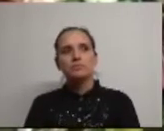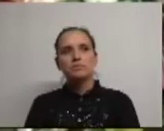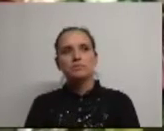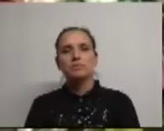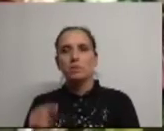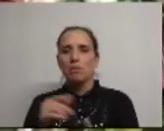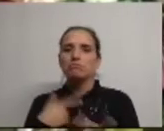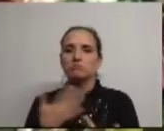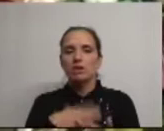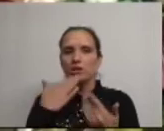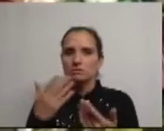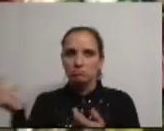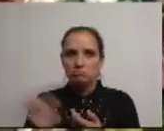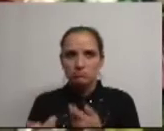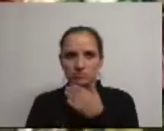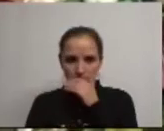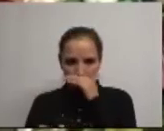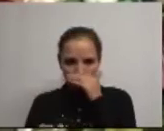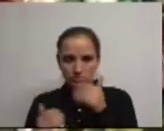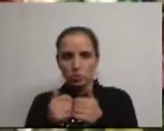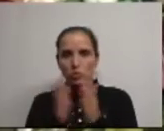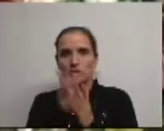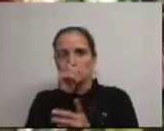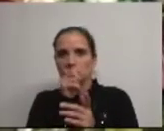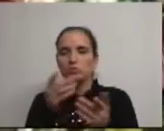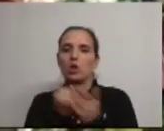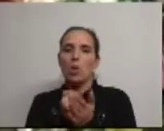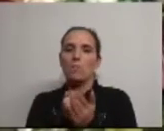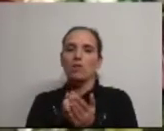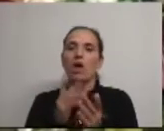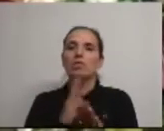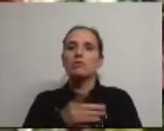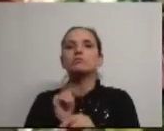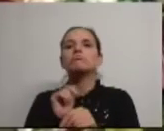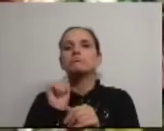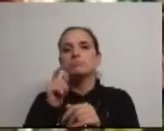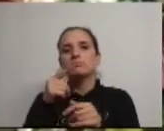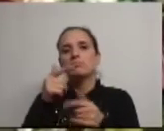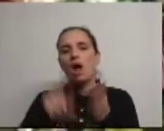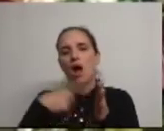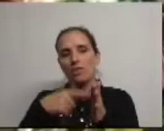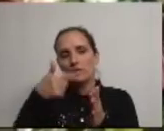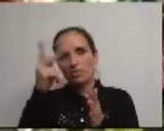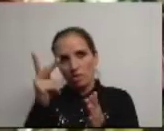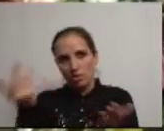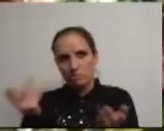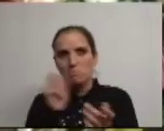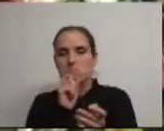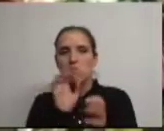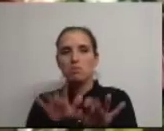Cumprimentava também, naturalmente, todos aqueles que nos acompanham através da Agda TV, a partir das suas